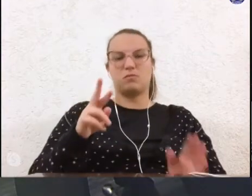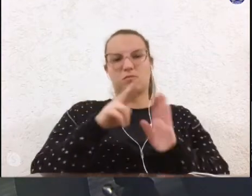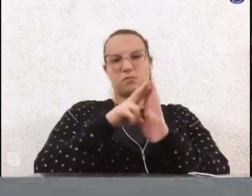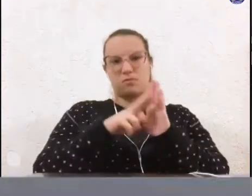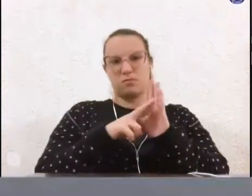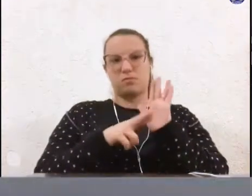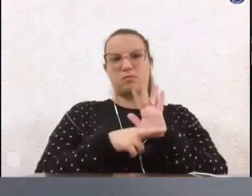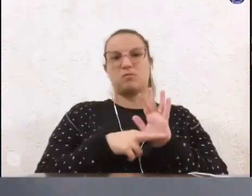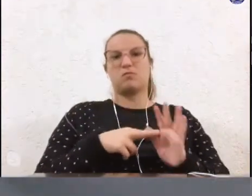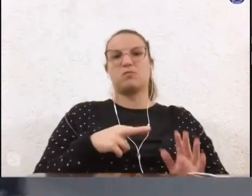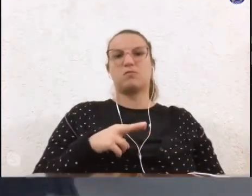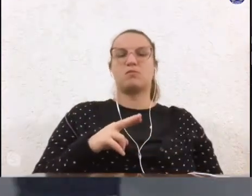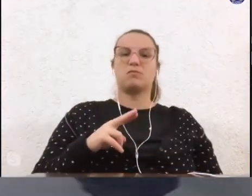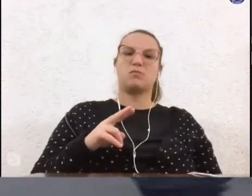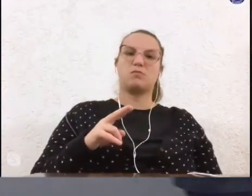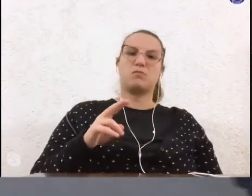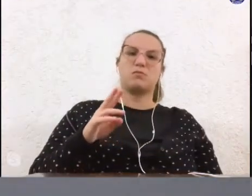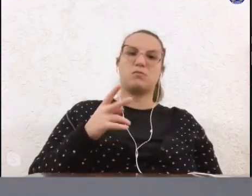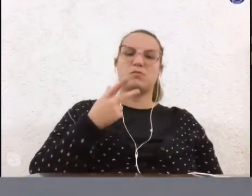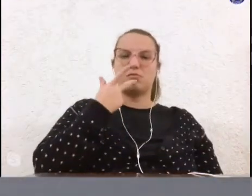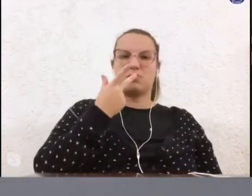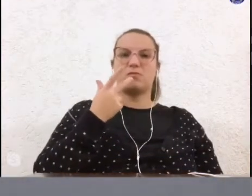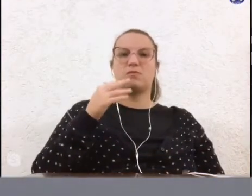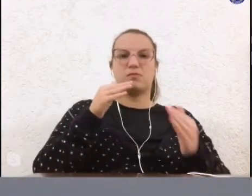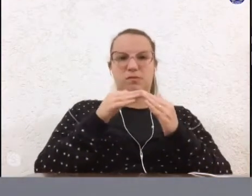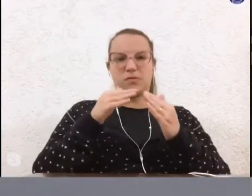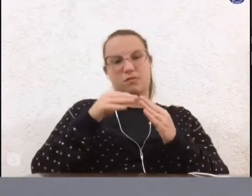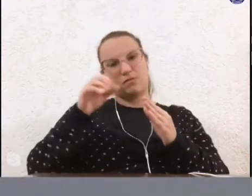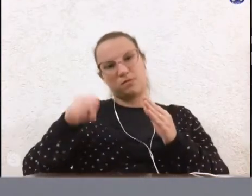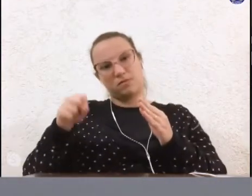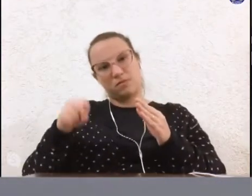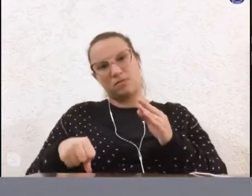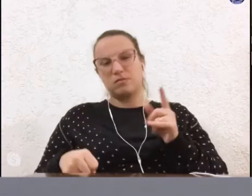excelência quem for favorável diga sim quem for contrário diga não